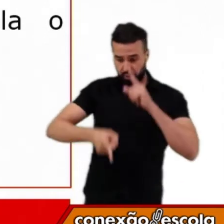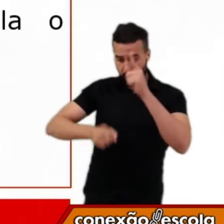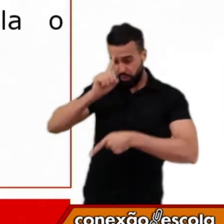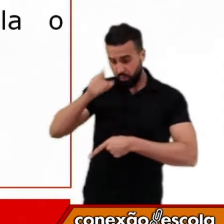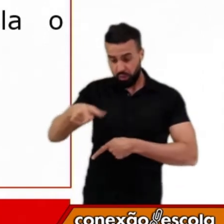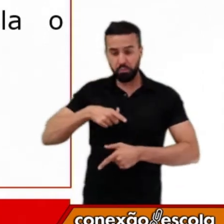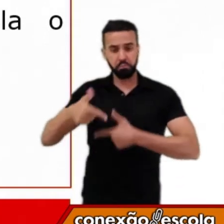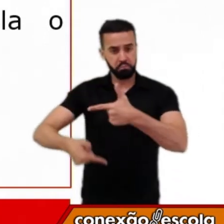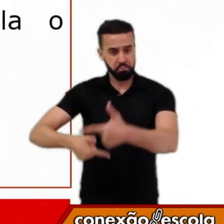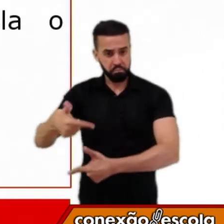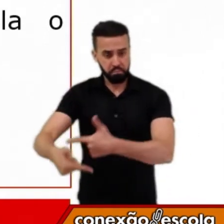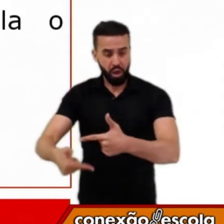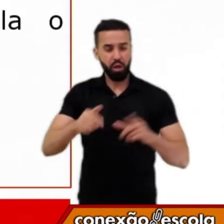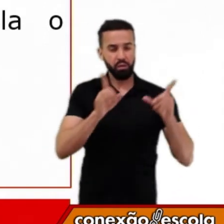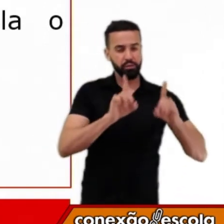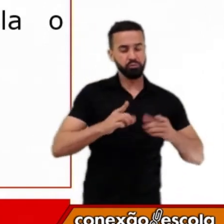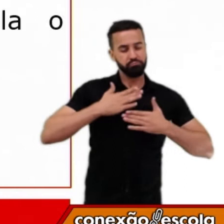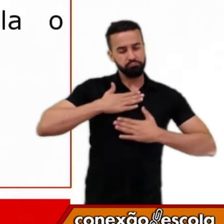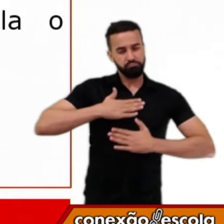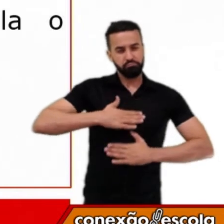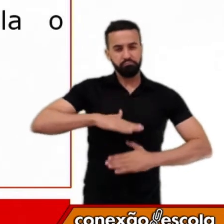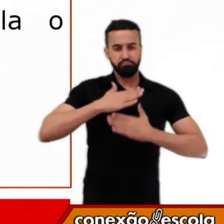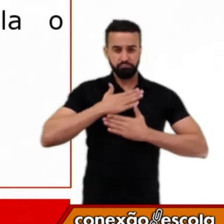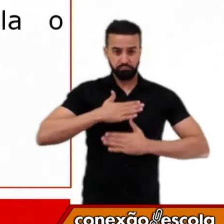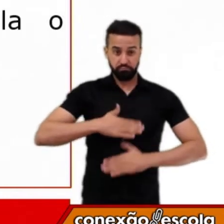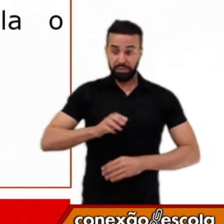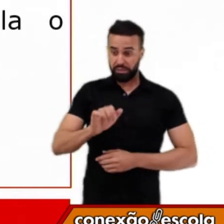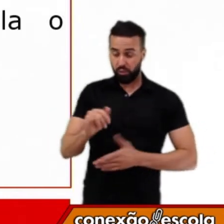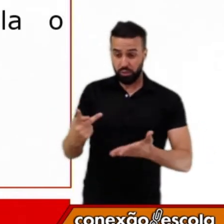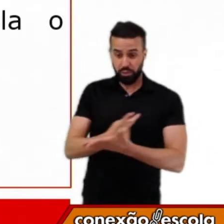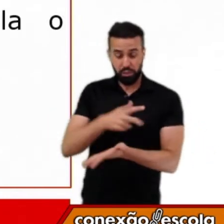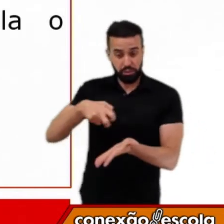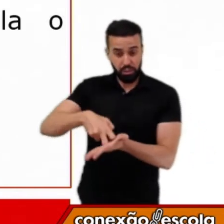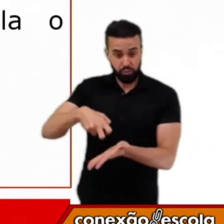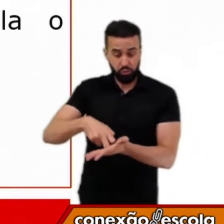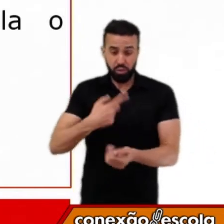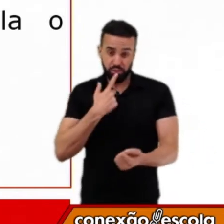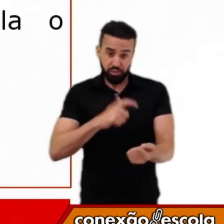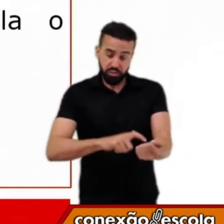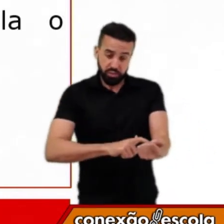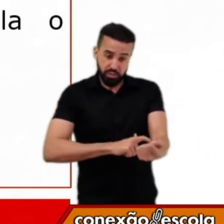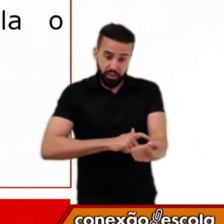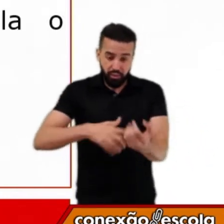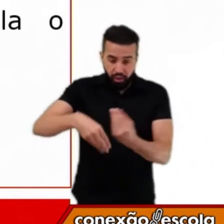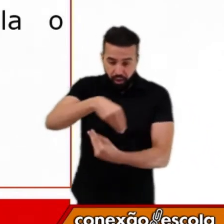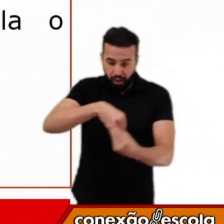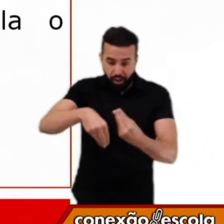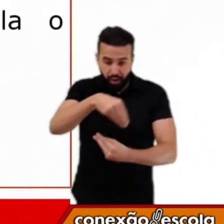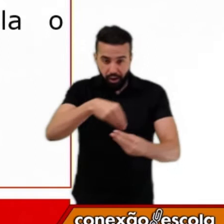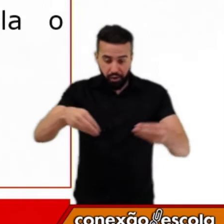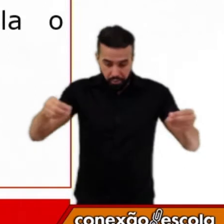estejam descansados. Infurgí-lhe-lhe seu castigo, cortá-lhe o sangue, e com o seu sangue formou a